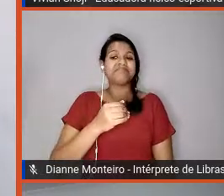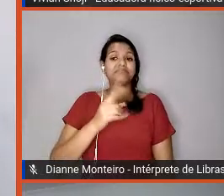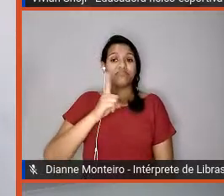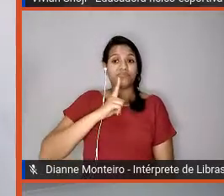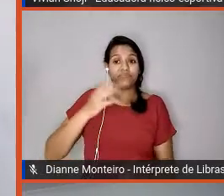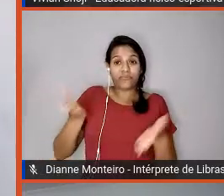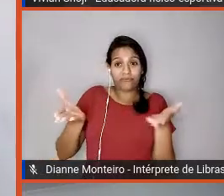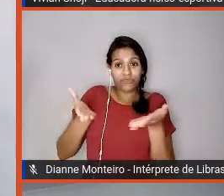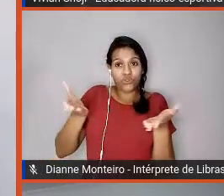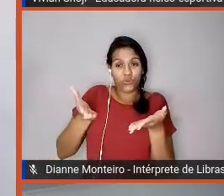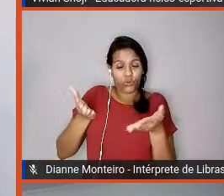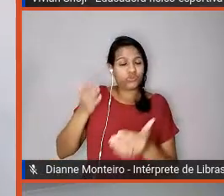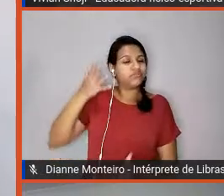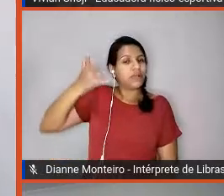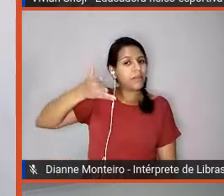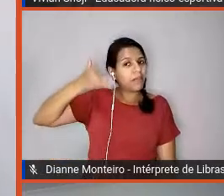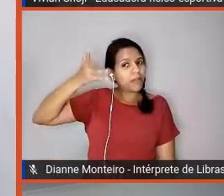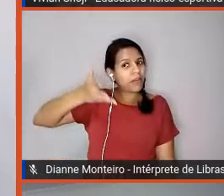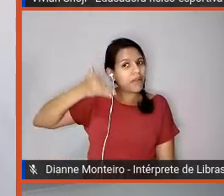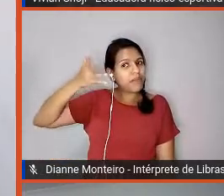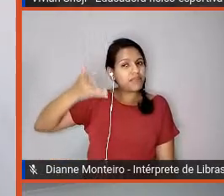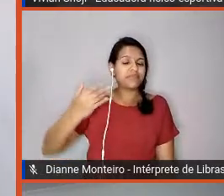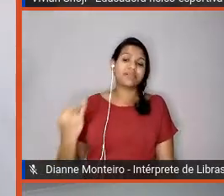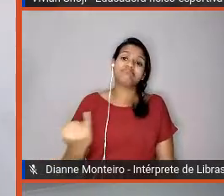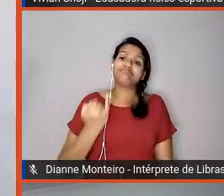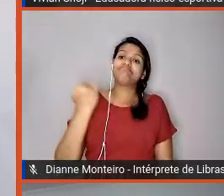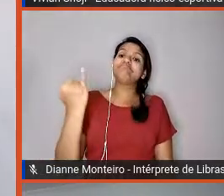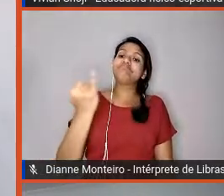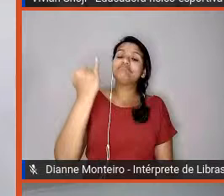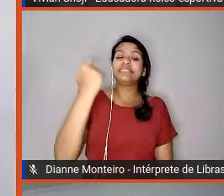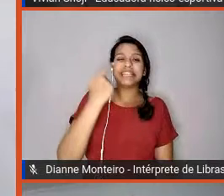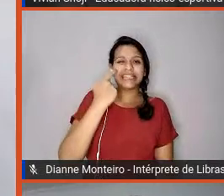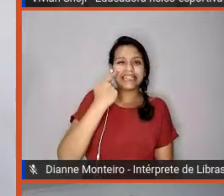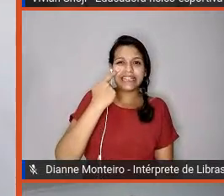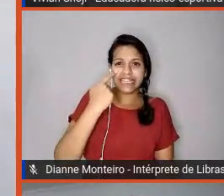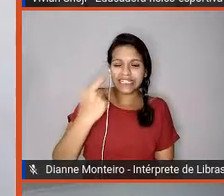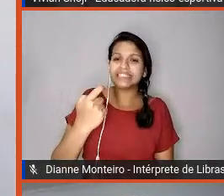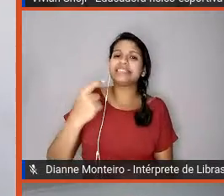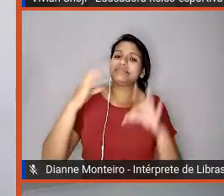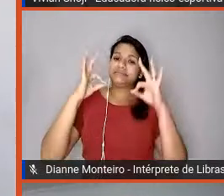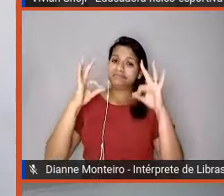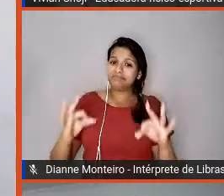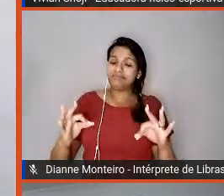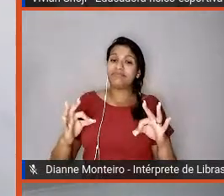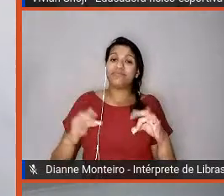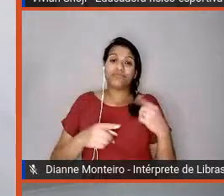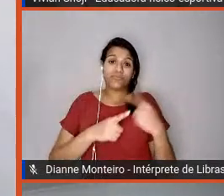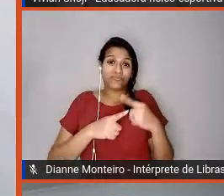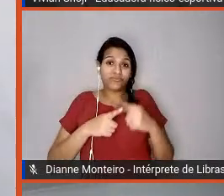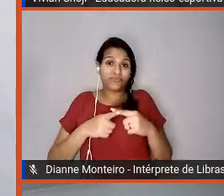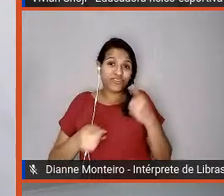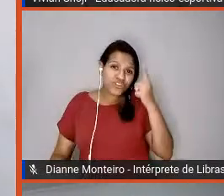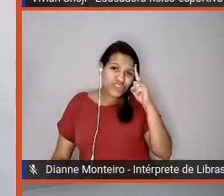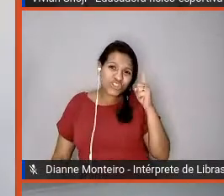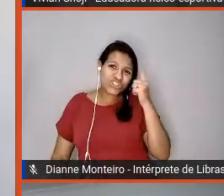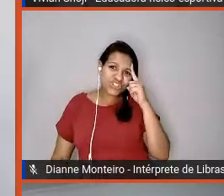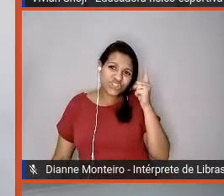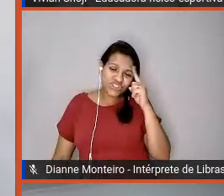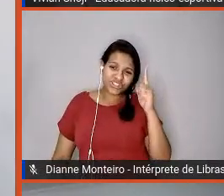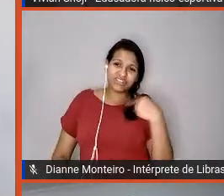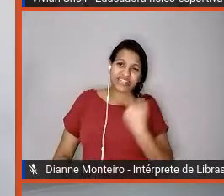muito interessante, importante, nos dias que nós estamos passando, né? Nós temos aqui muitos